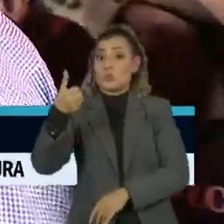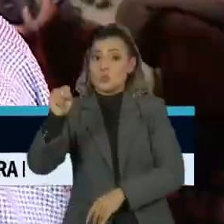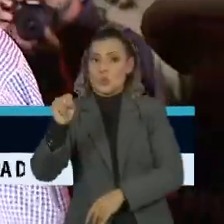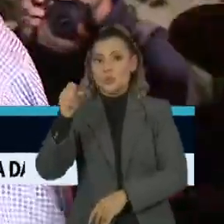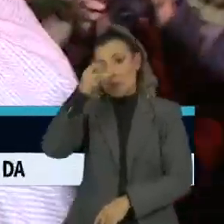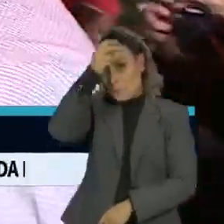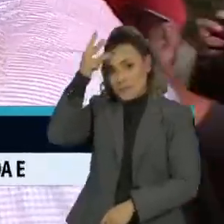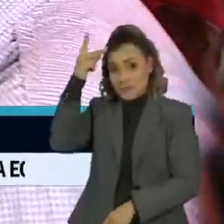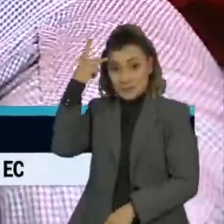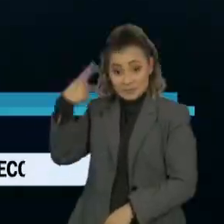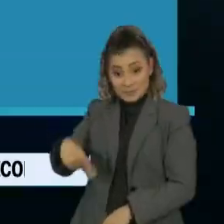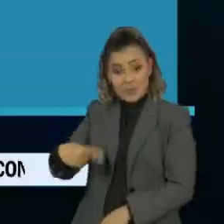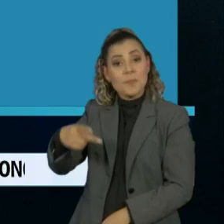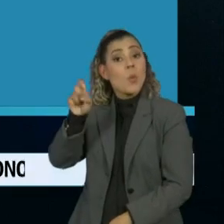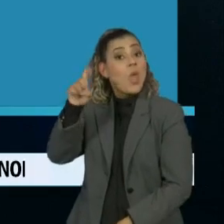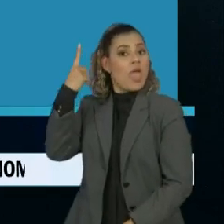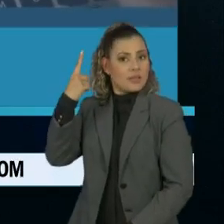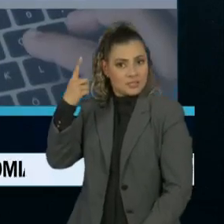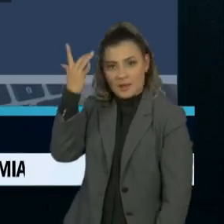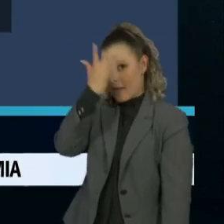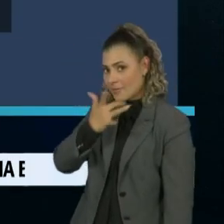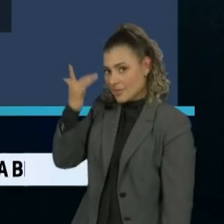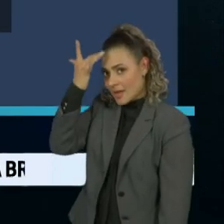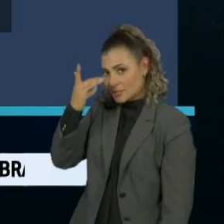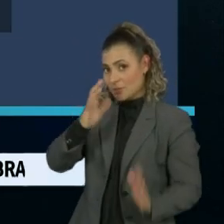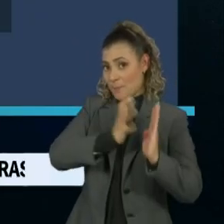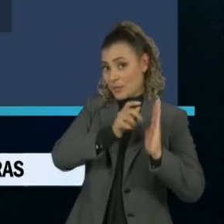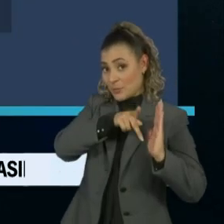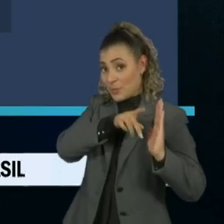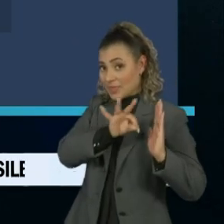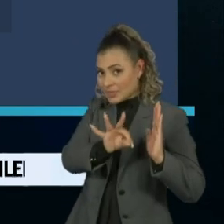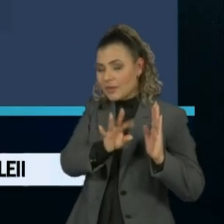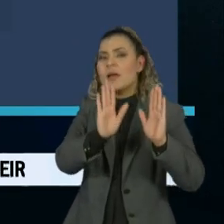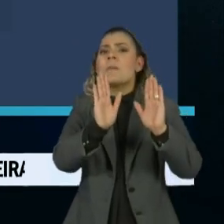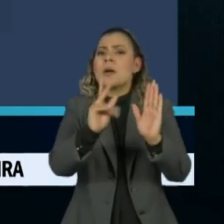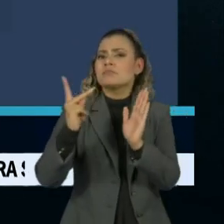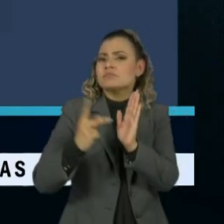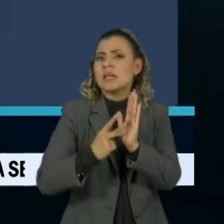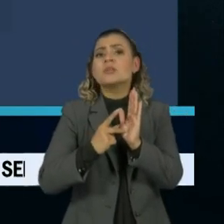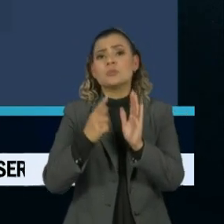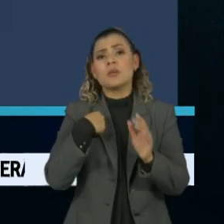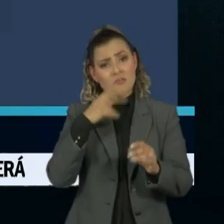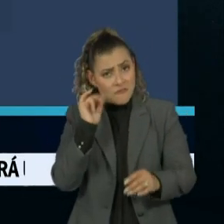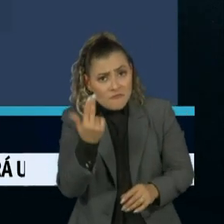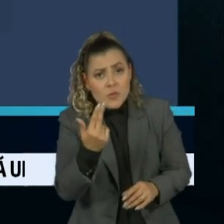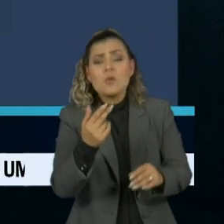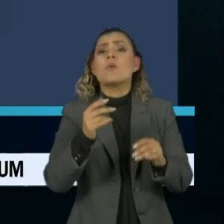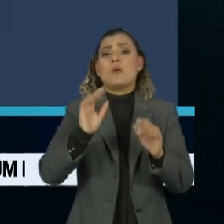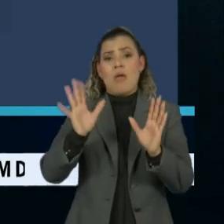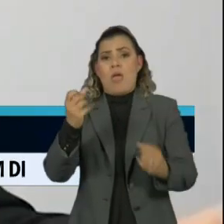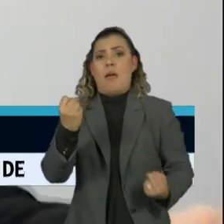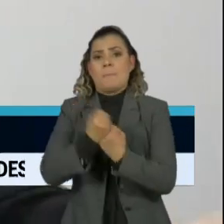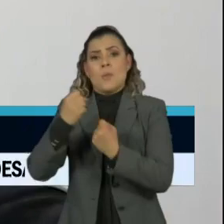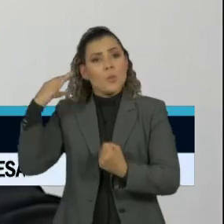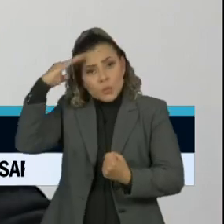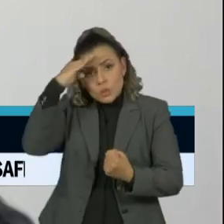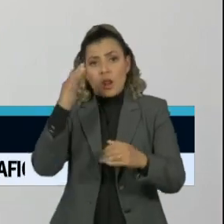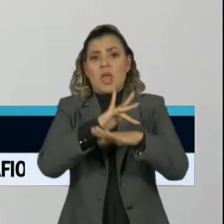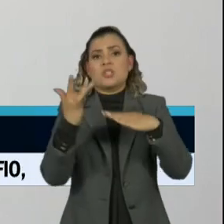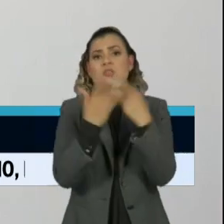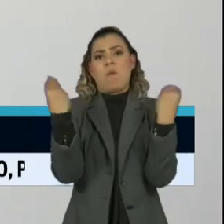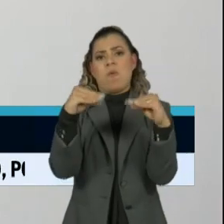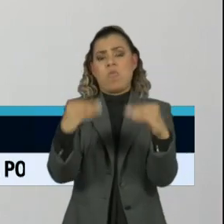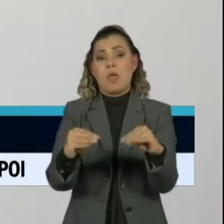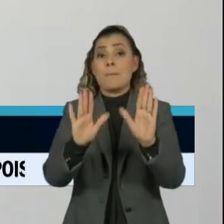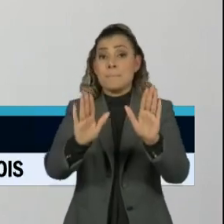-prefeito de São Paulo, Fernando Haddad, do PT, ironizou a diminuição no movimento de robôs bolsonaristas nas redes sociais. O senador